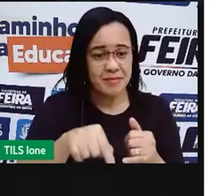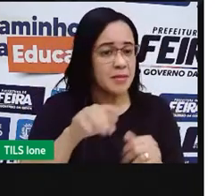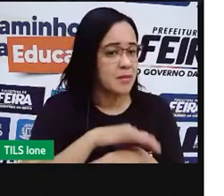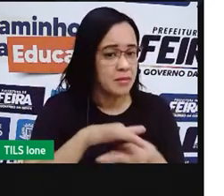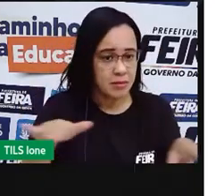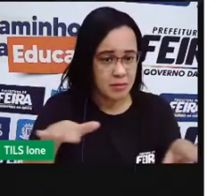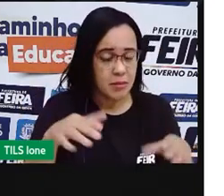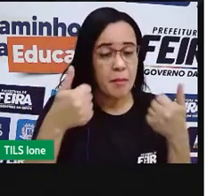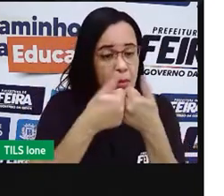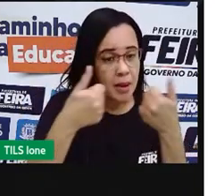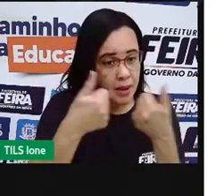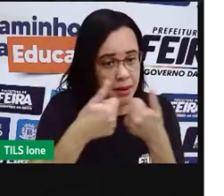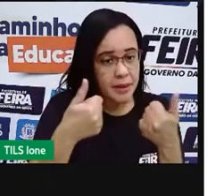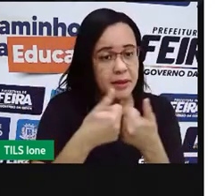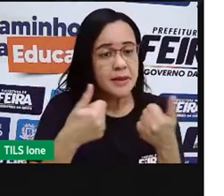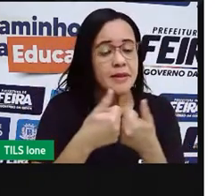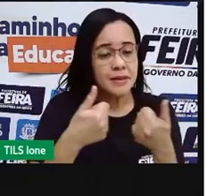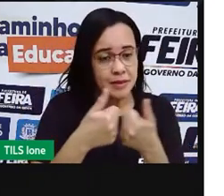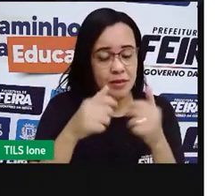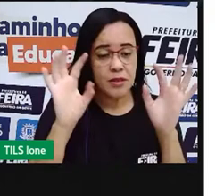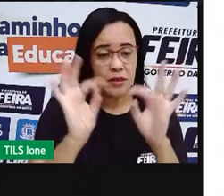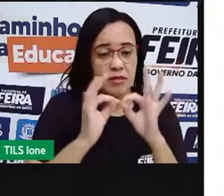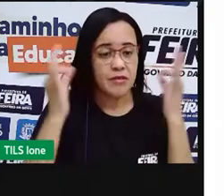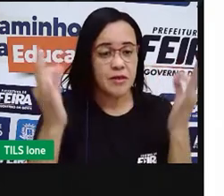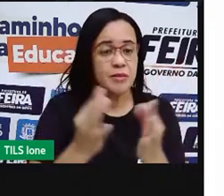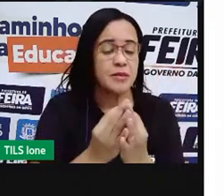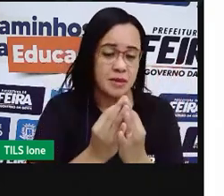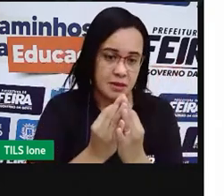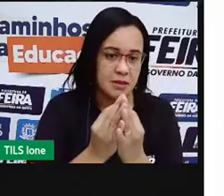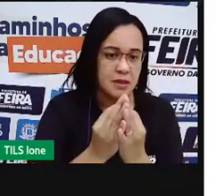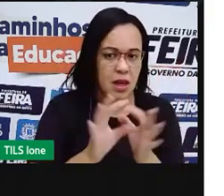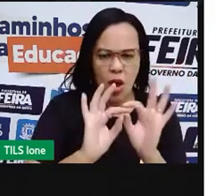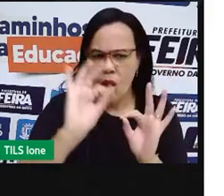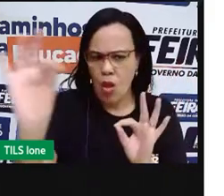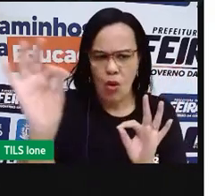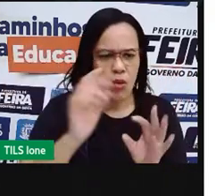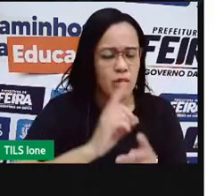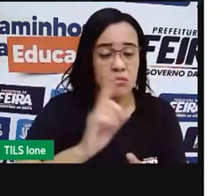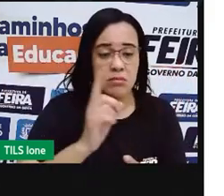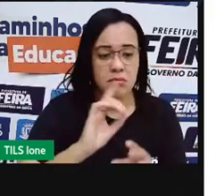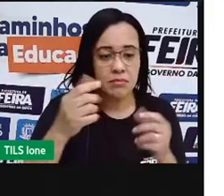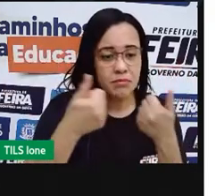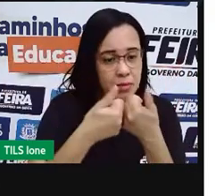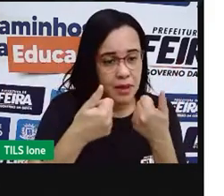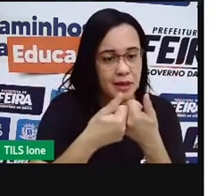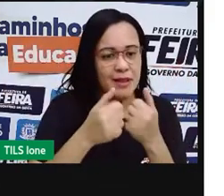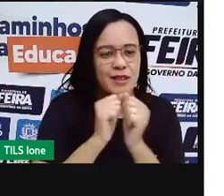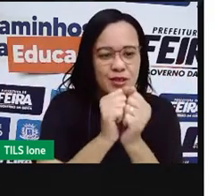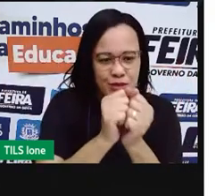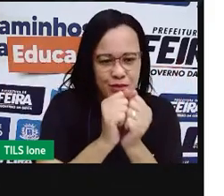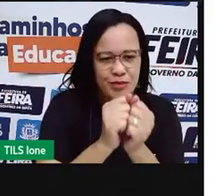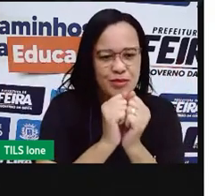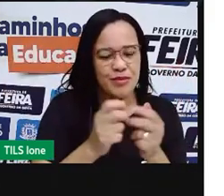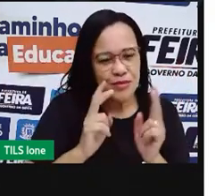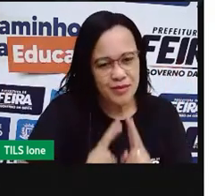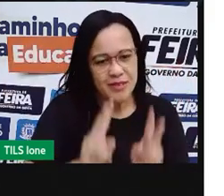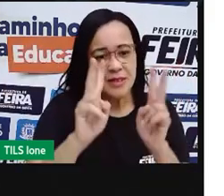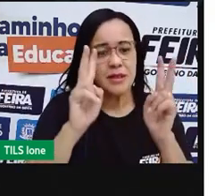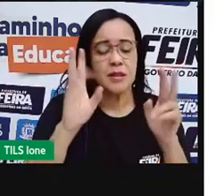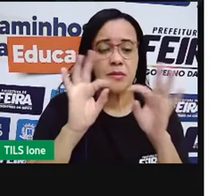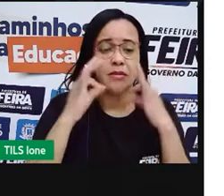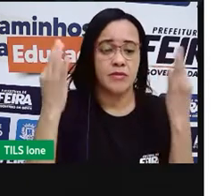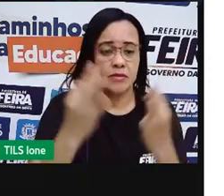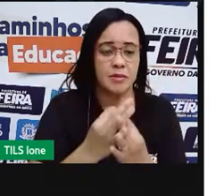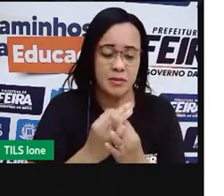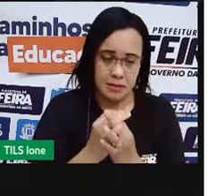ali por perto, né, para que você não se atache, não se corra em um perigo, se... E aí,